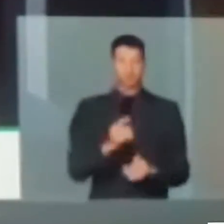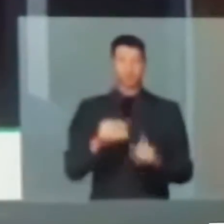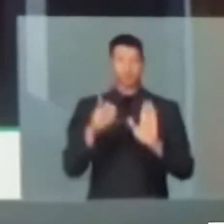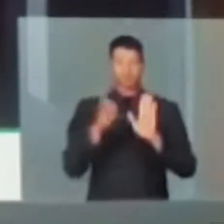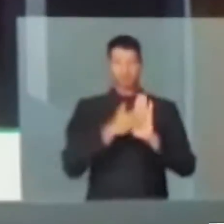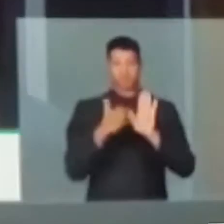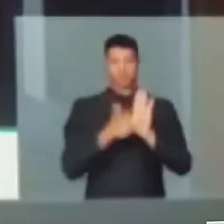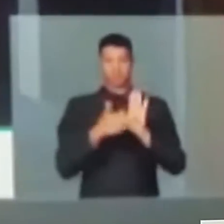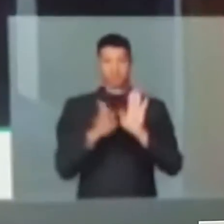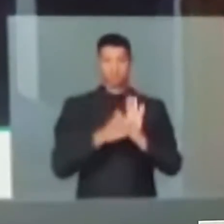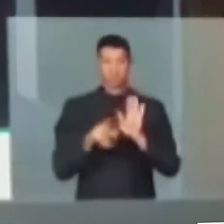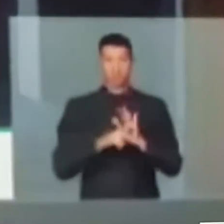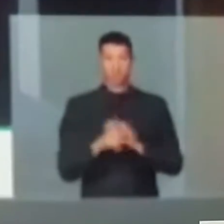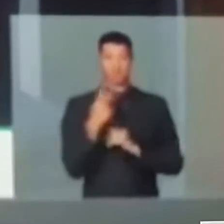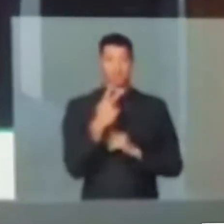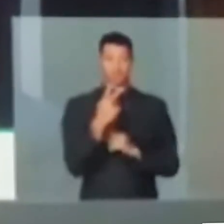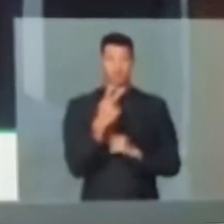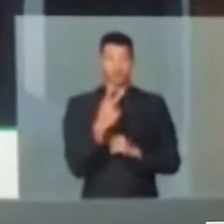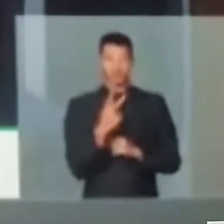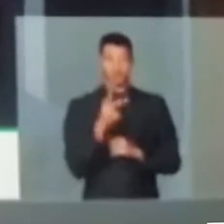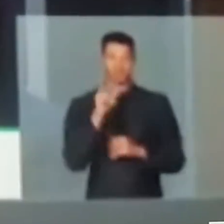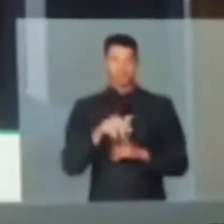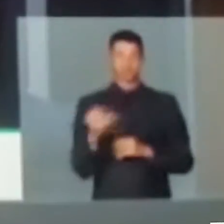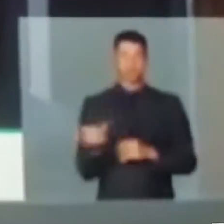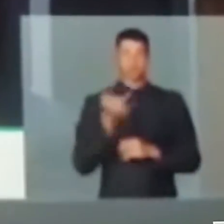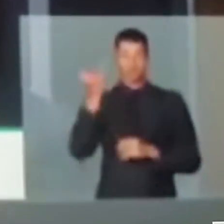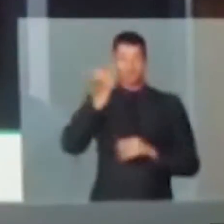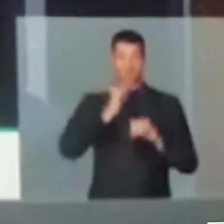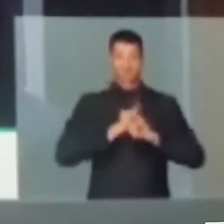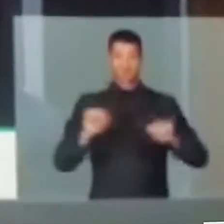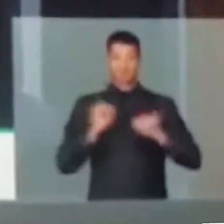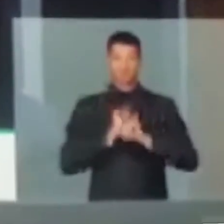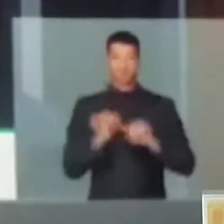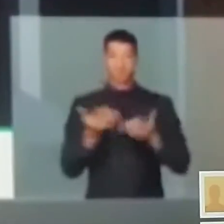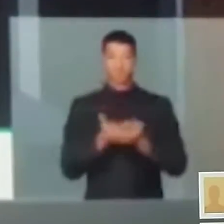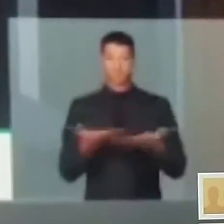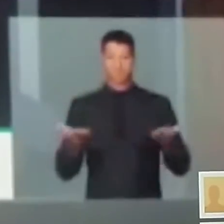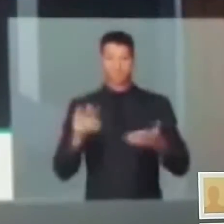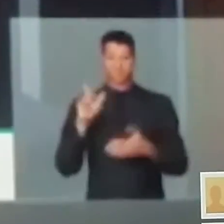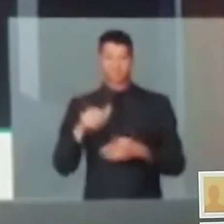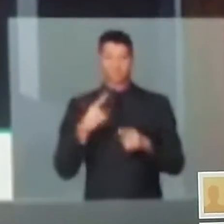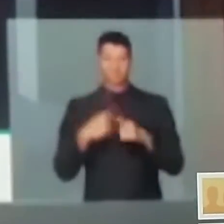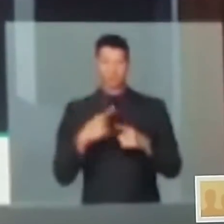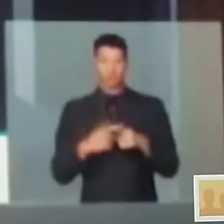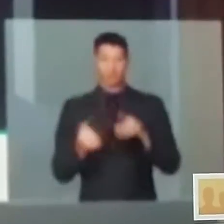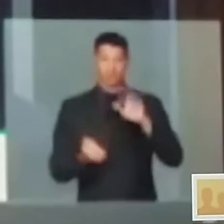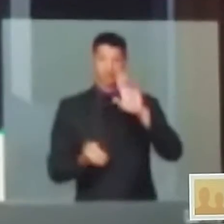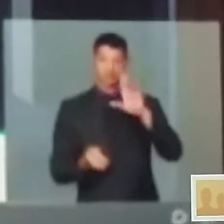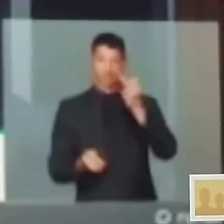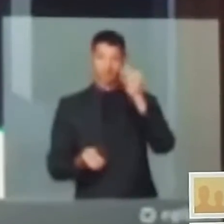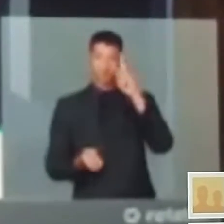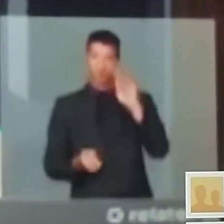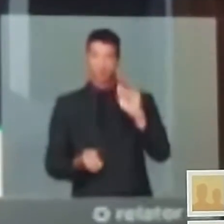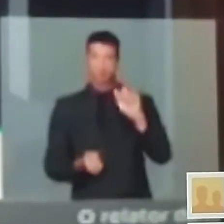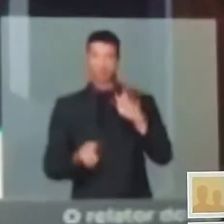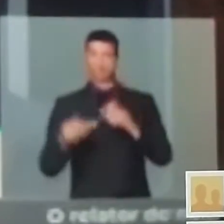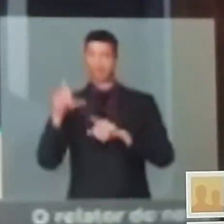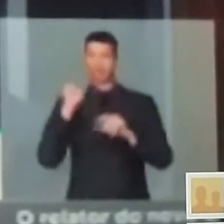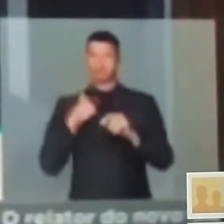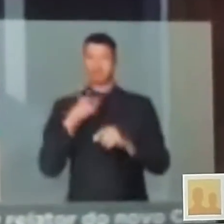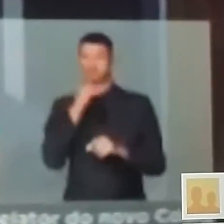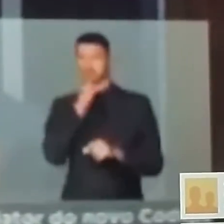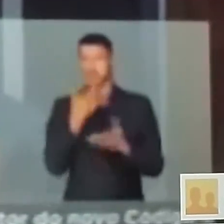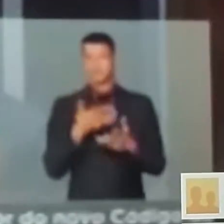Fundamental, e duas cautelares, é bom explicar para esse plenário, é porque chapa a vossa, e eu sinceramente